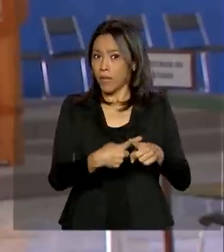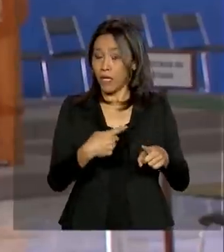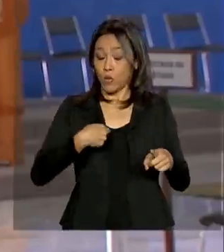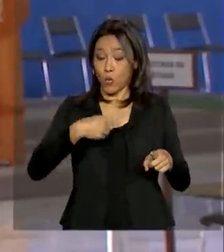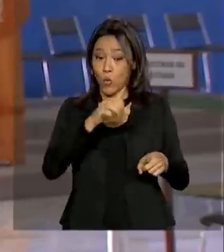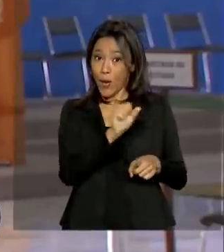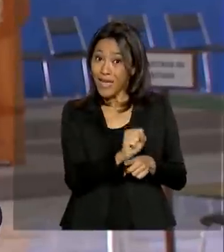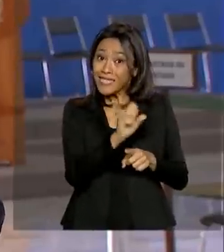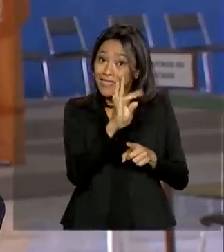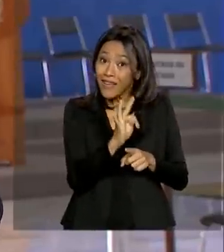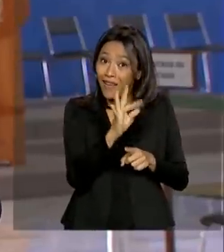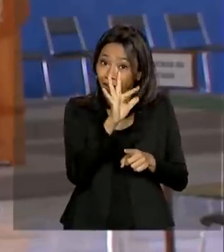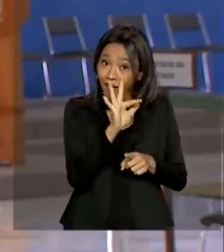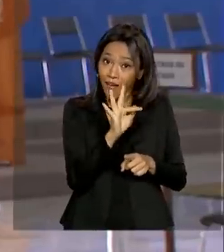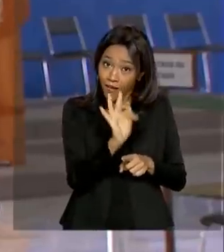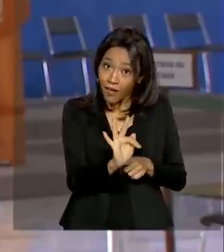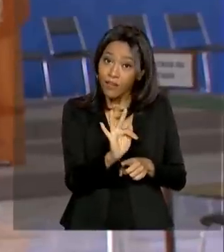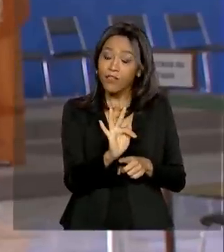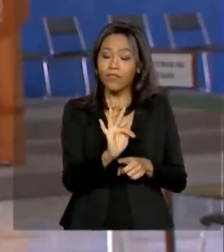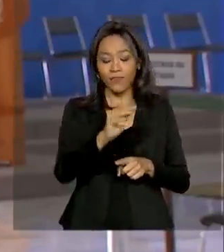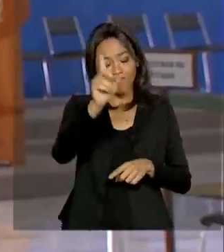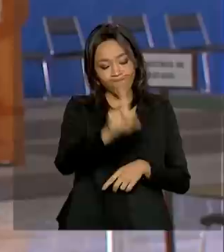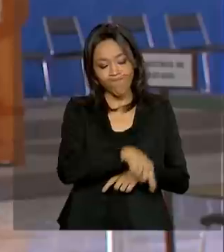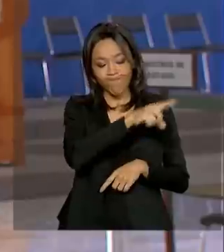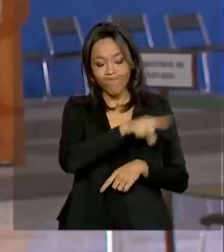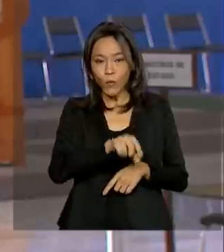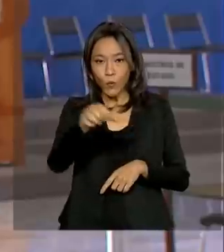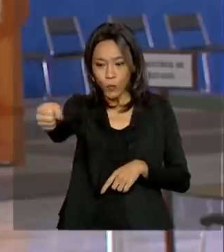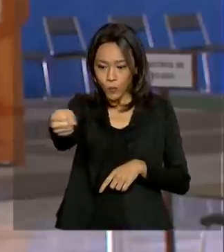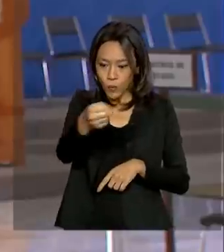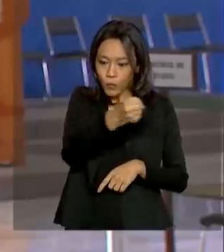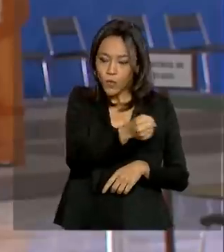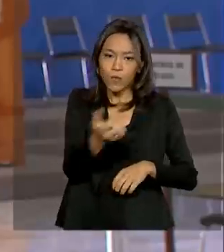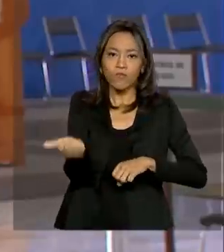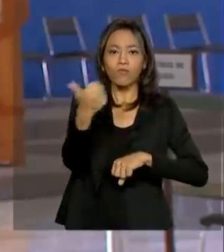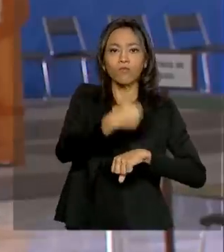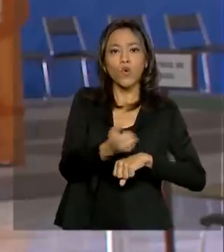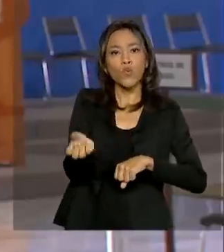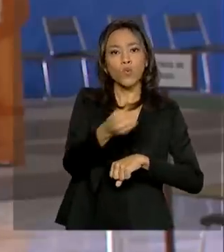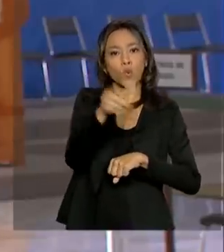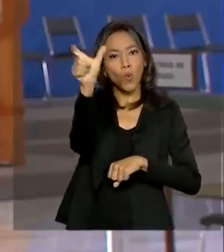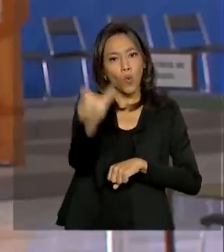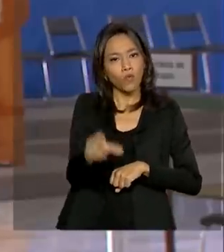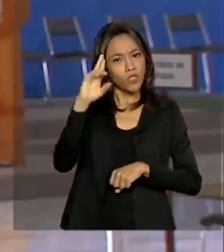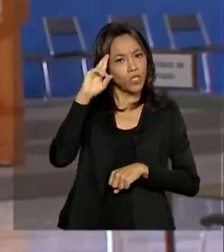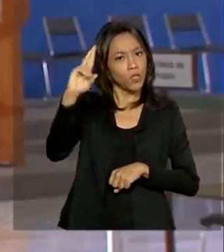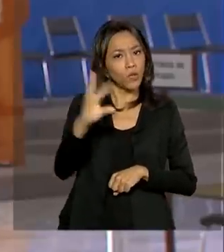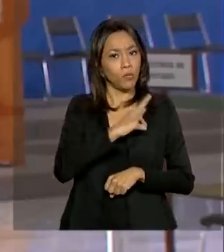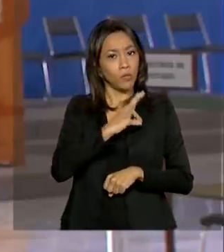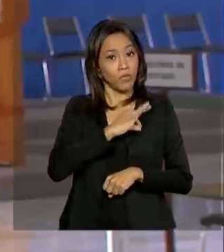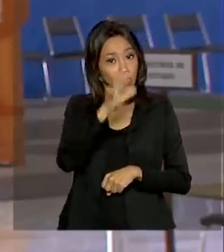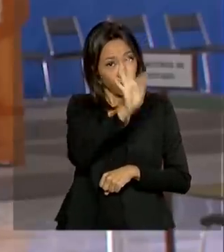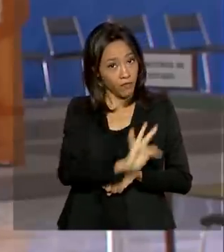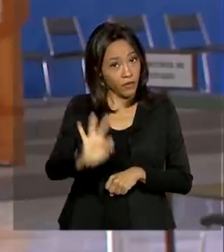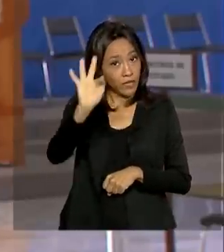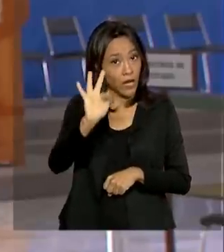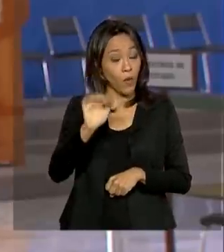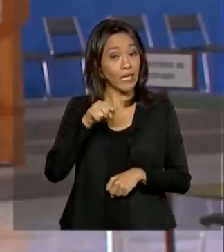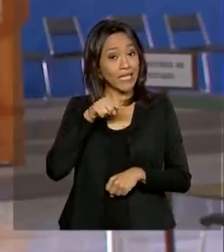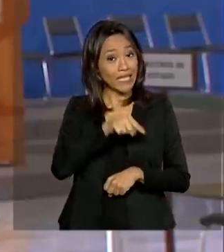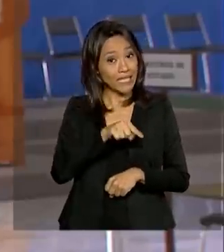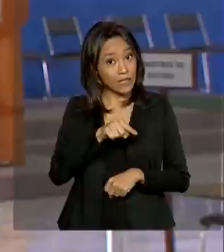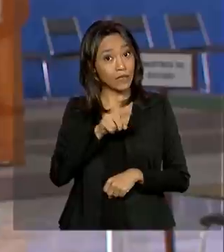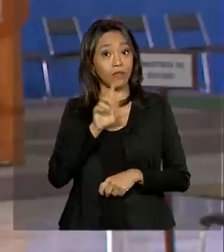Alexandre de Moraes, suspendeu a nomeação do novo diretor-geral da Polícia Federal, Alexandre Ramagem. Essa decisão tem caráter